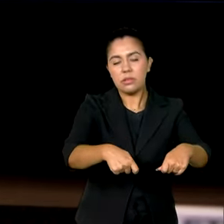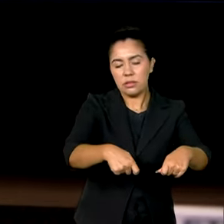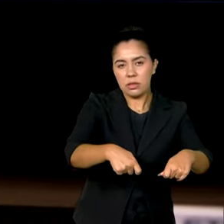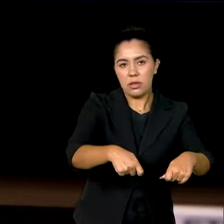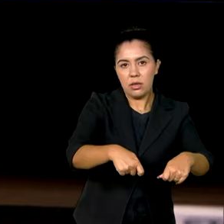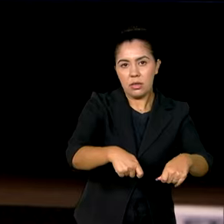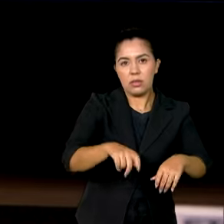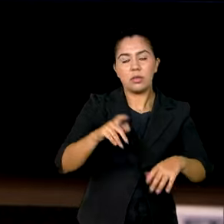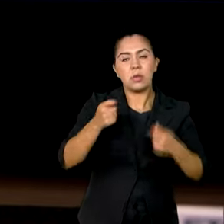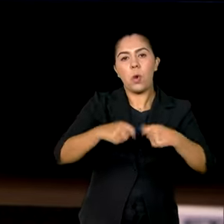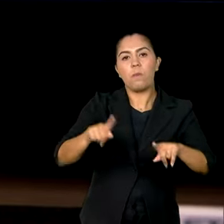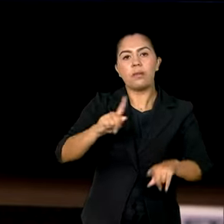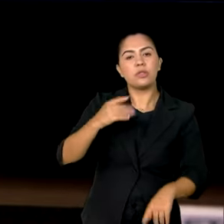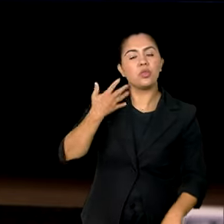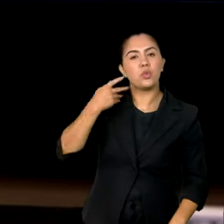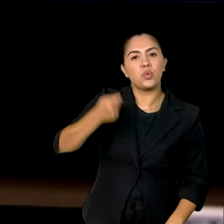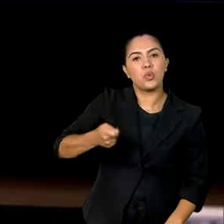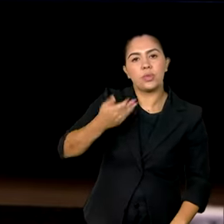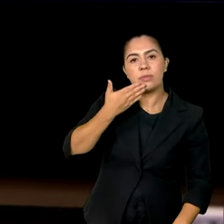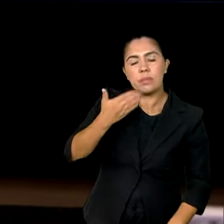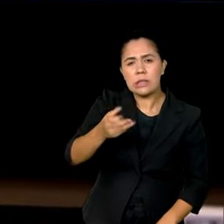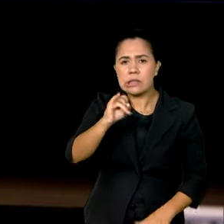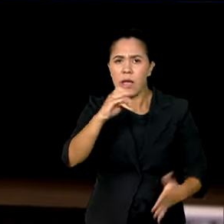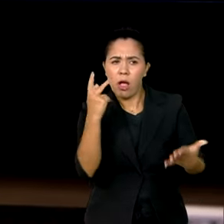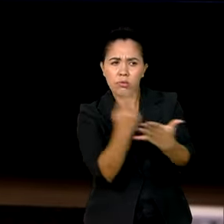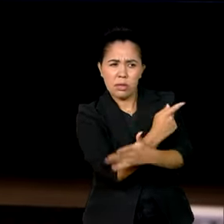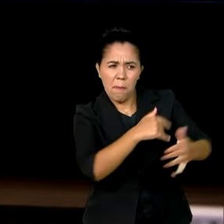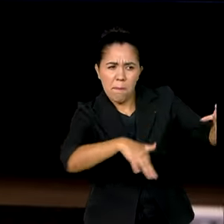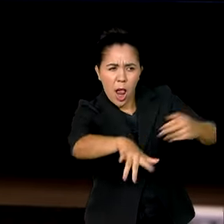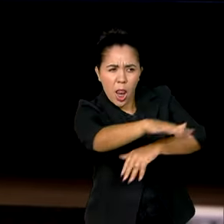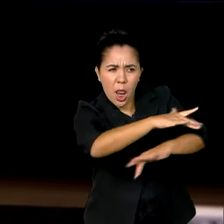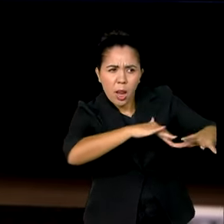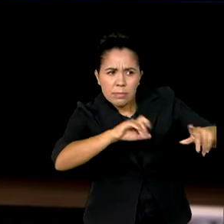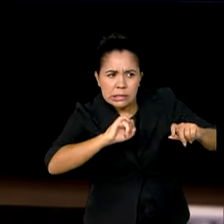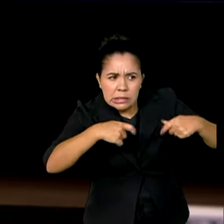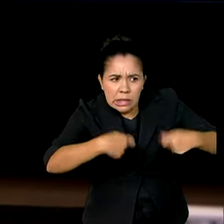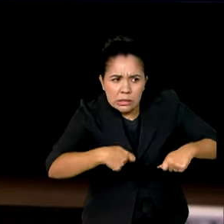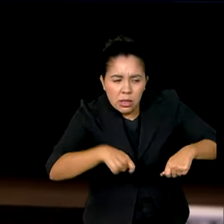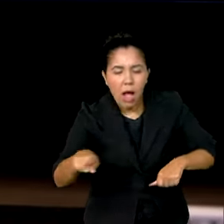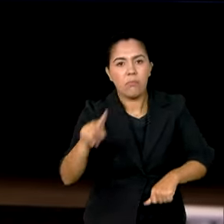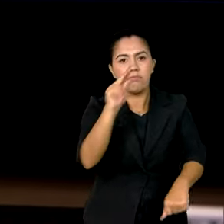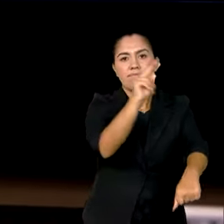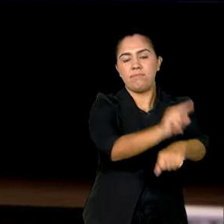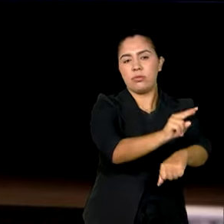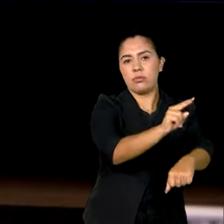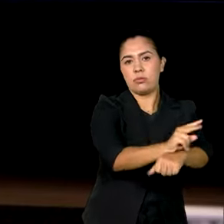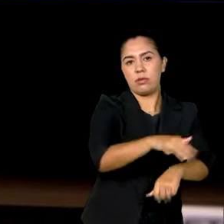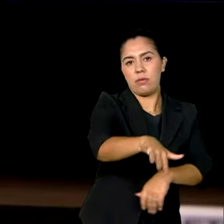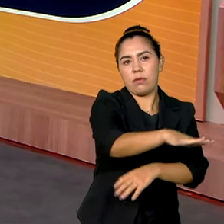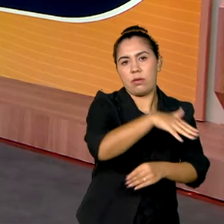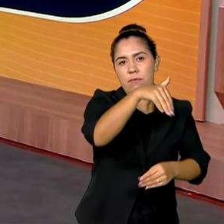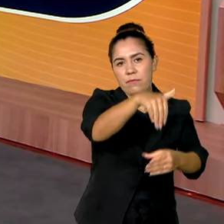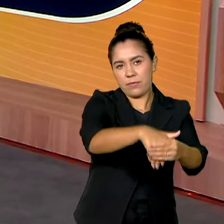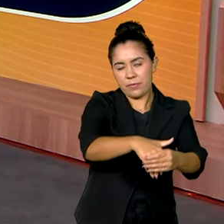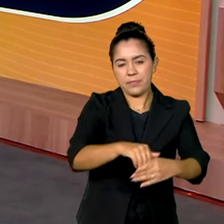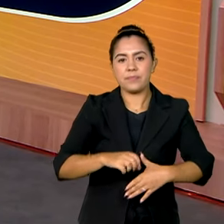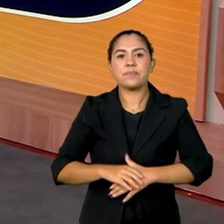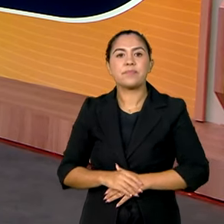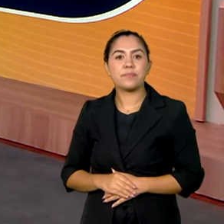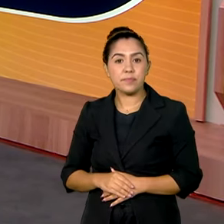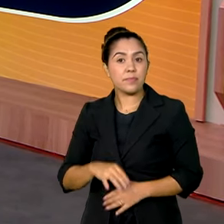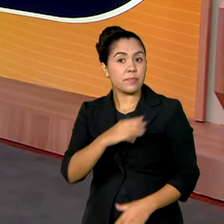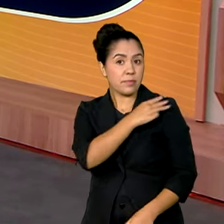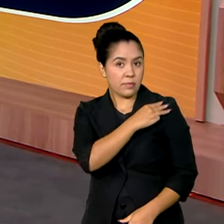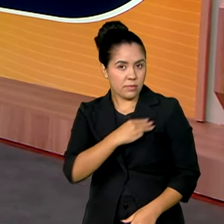do juiz, se houver algum tumulto, alguma necessidade de proteção do local de votação. O